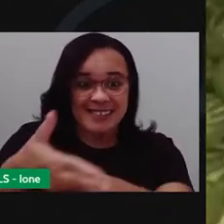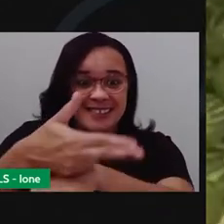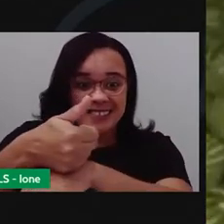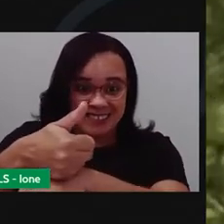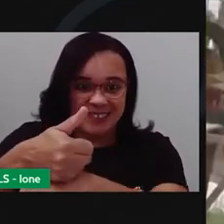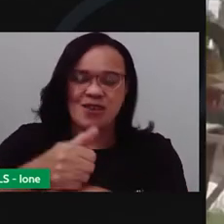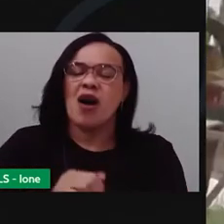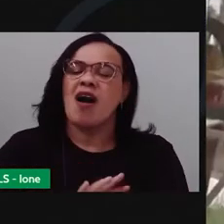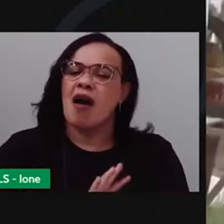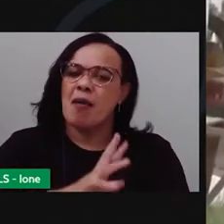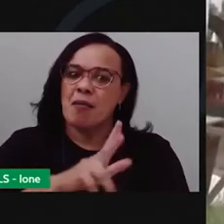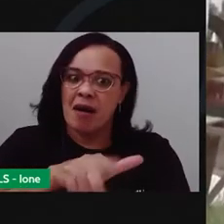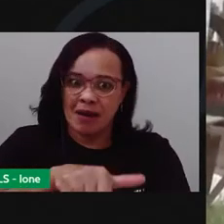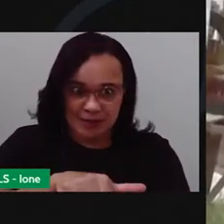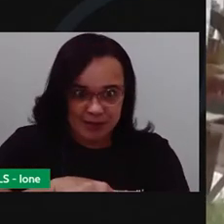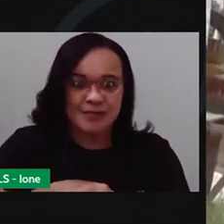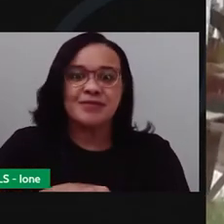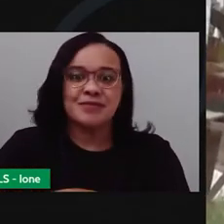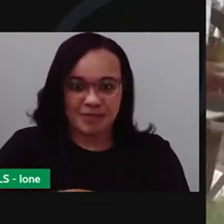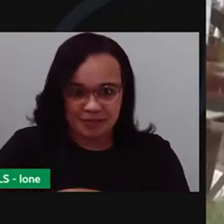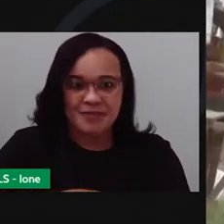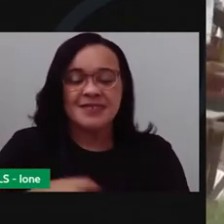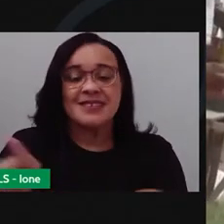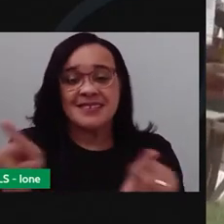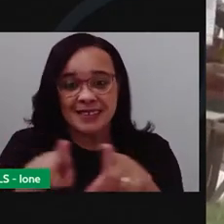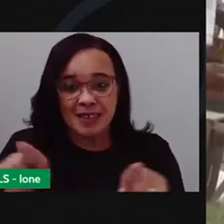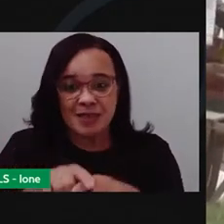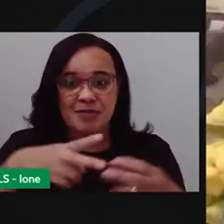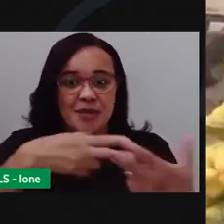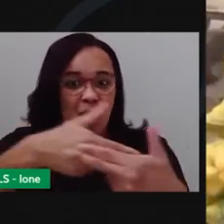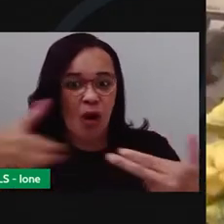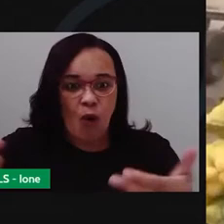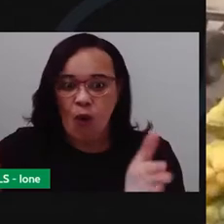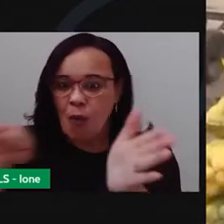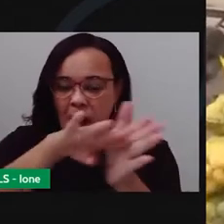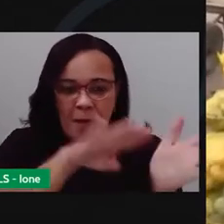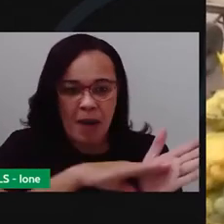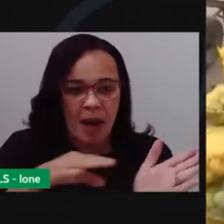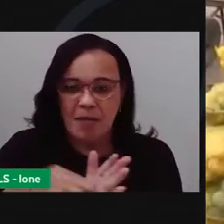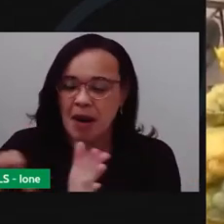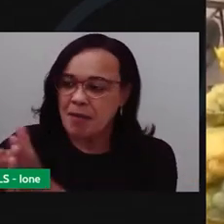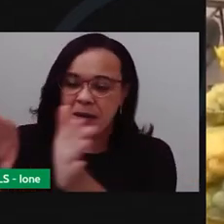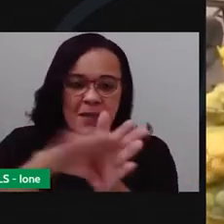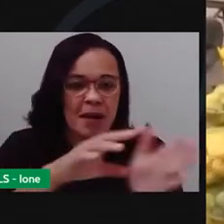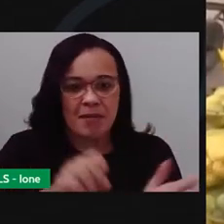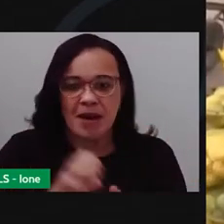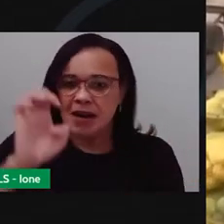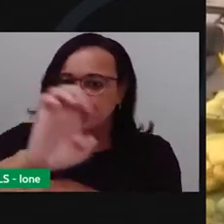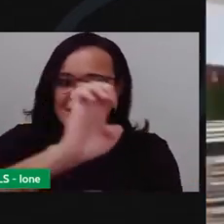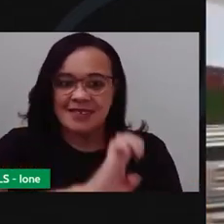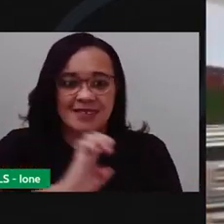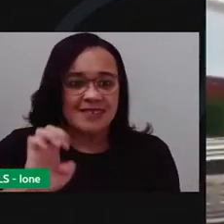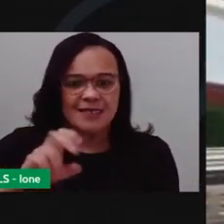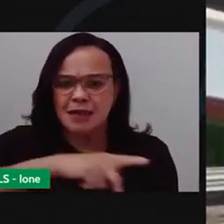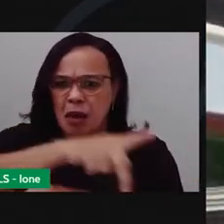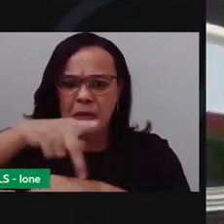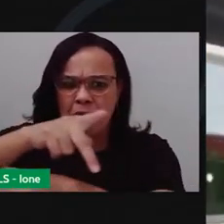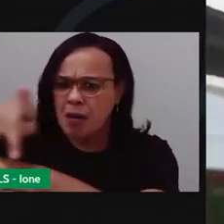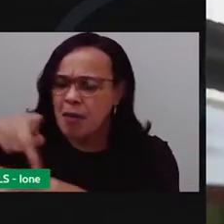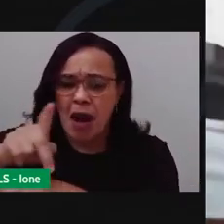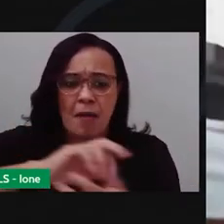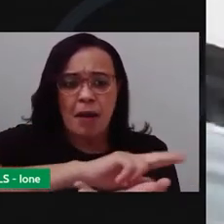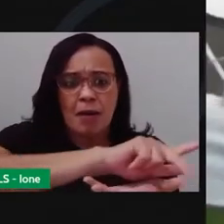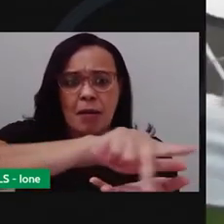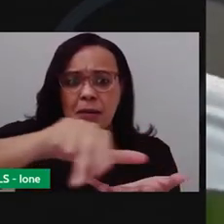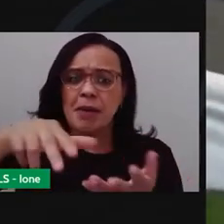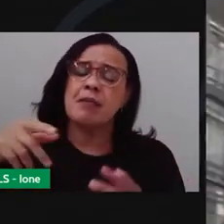começar. Ao mesmo tempo, chegam também as mercadorias, que vêm de todo canto do estado e do país. Seu Eugênio